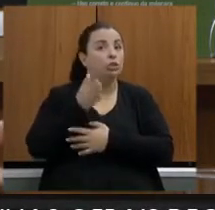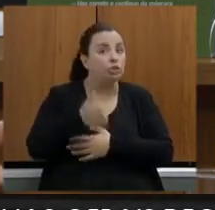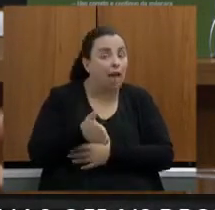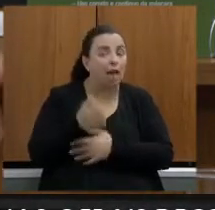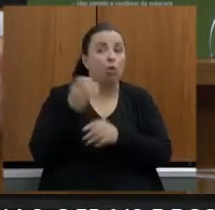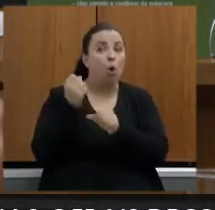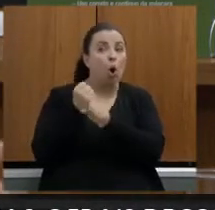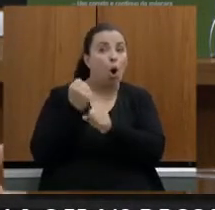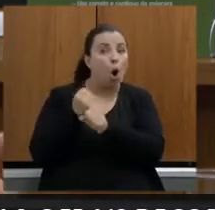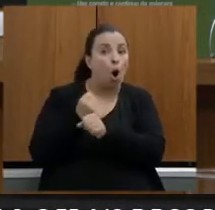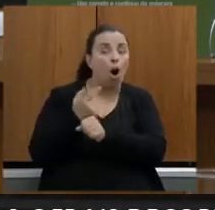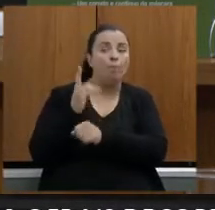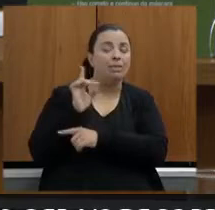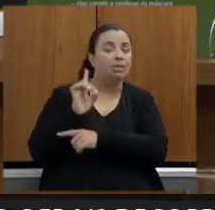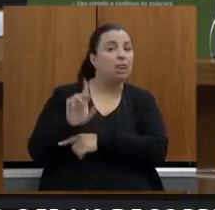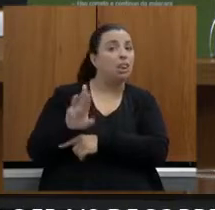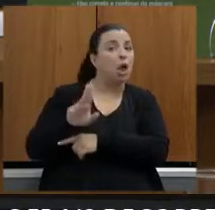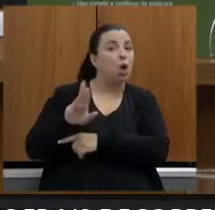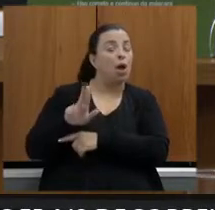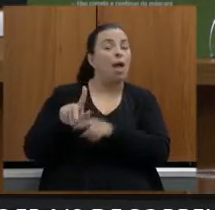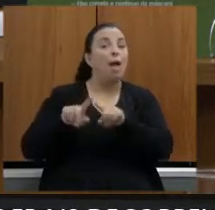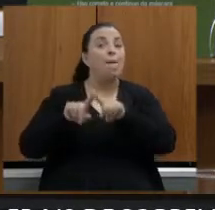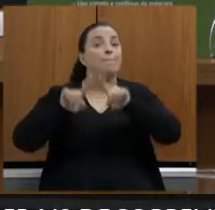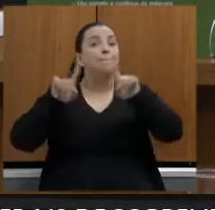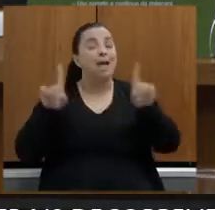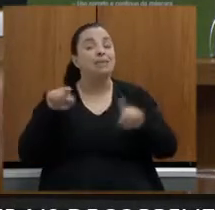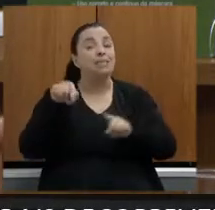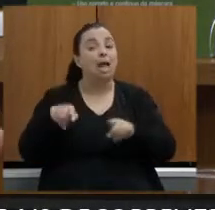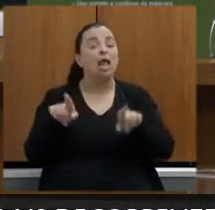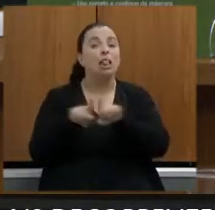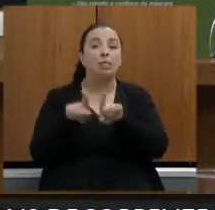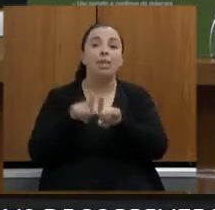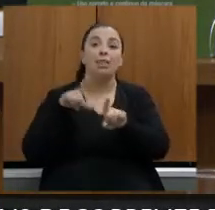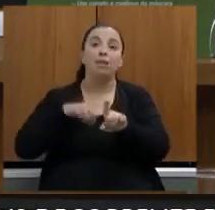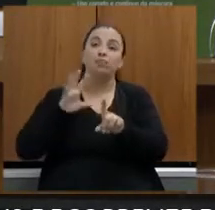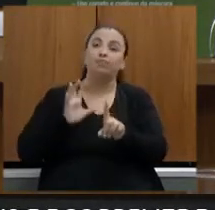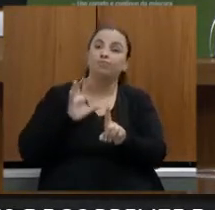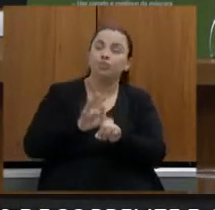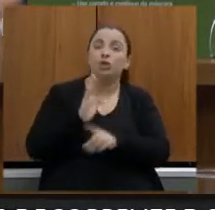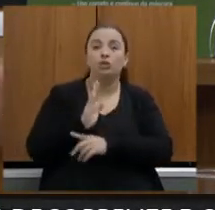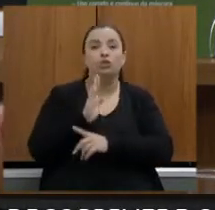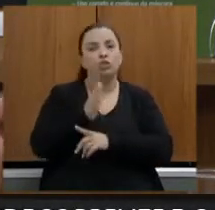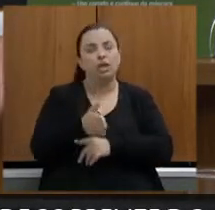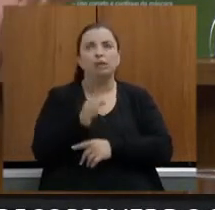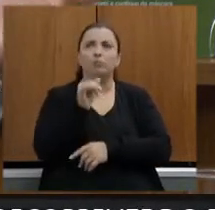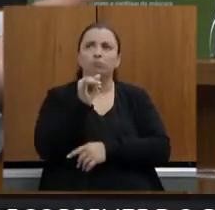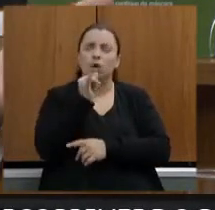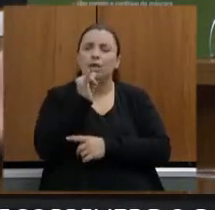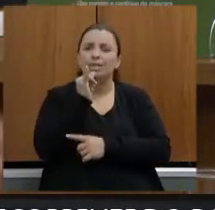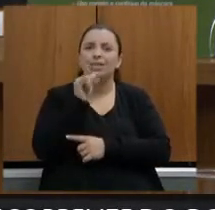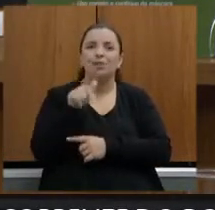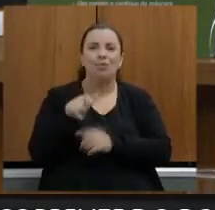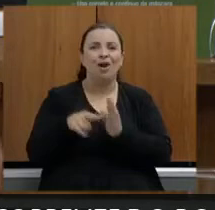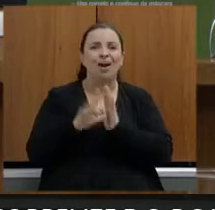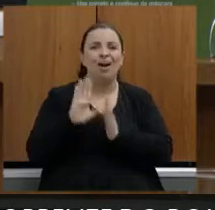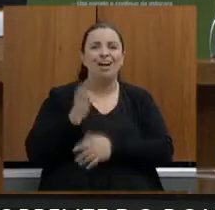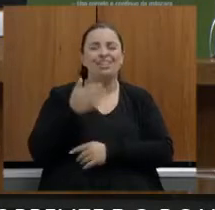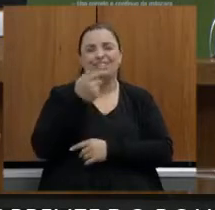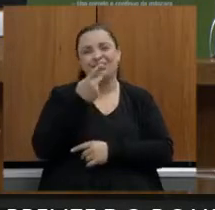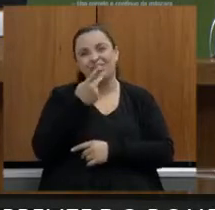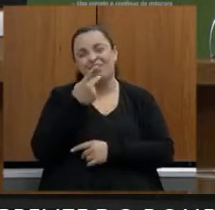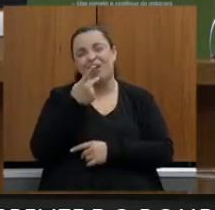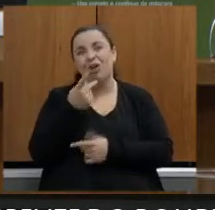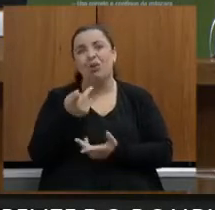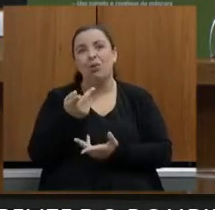obras viárias elas também vão repercutir de alguma forma como por exemplo foi mencionado aqui por causa